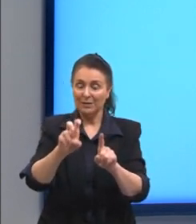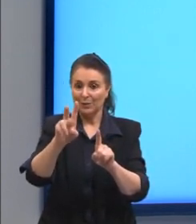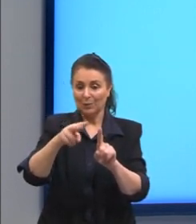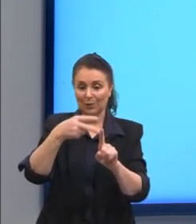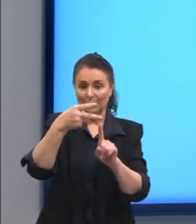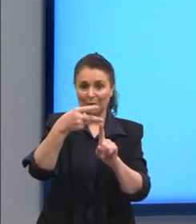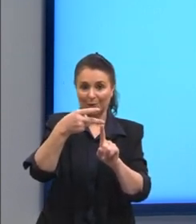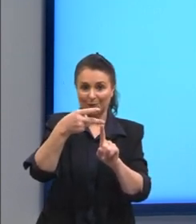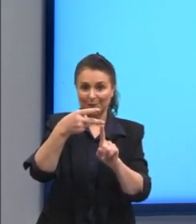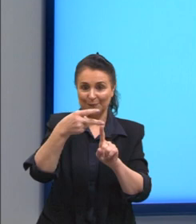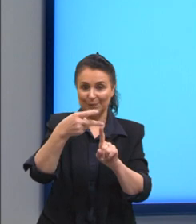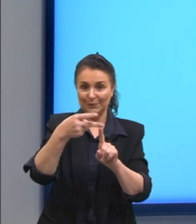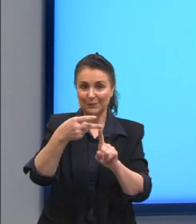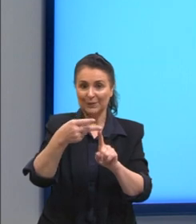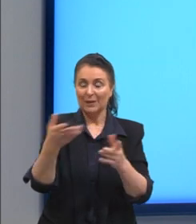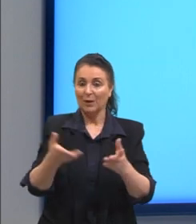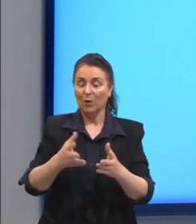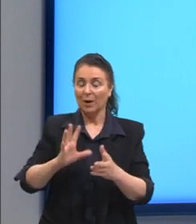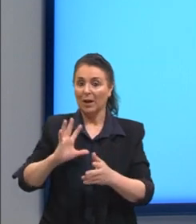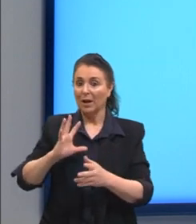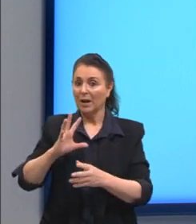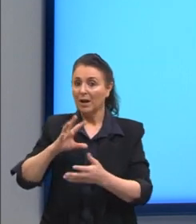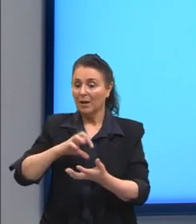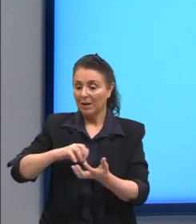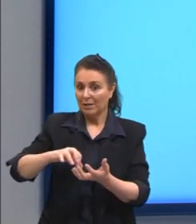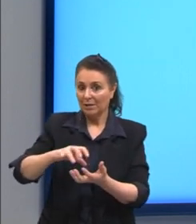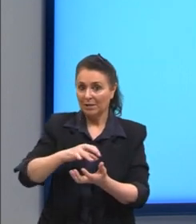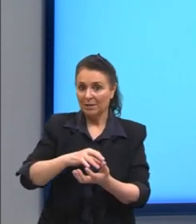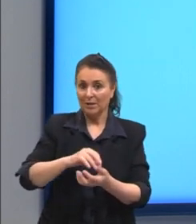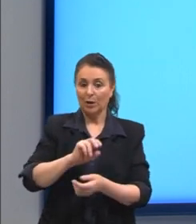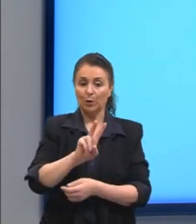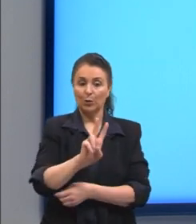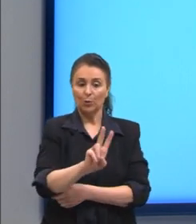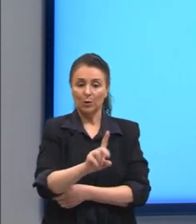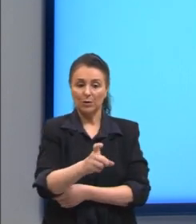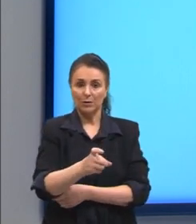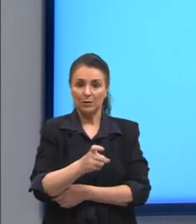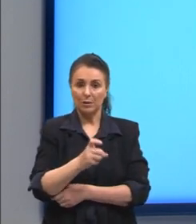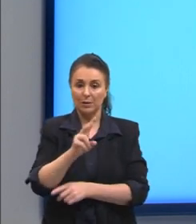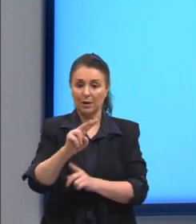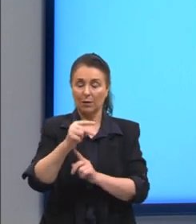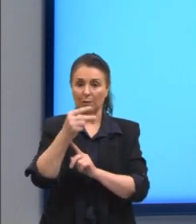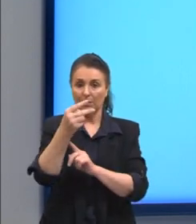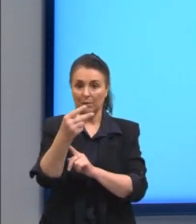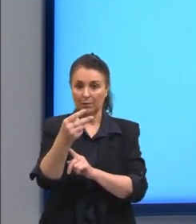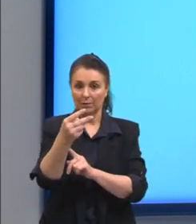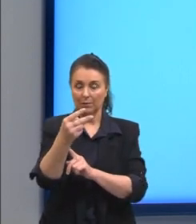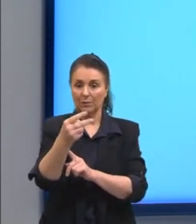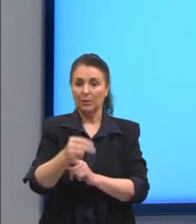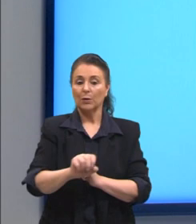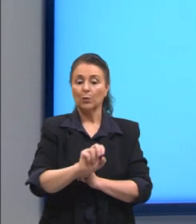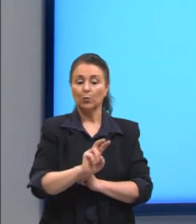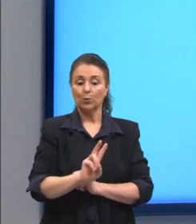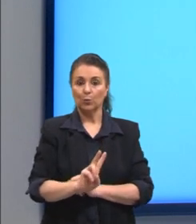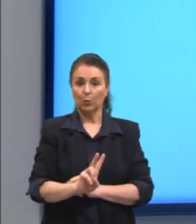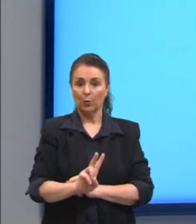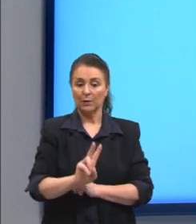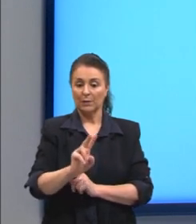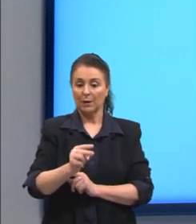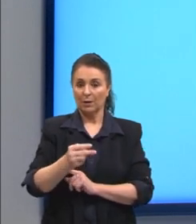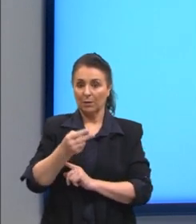nós resolvemos, né? Observem que nós tínhamos 2x elevado ao quadrado. O 2 ao